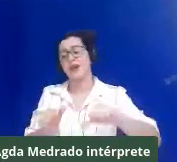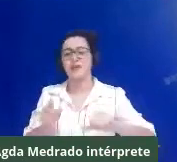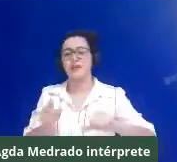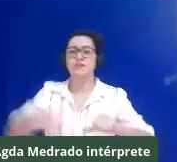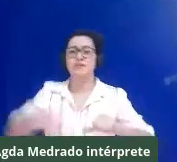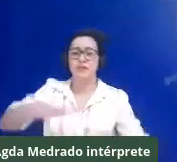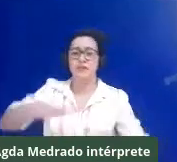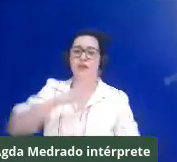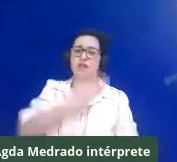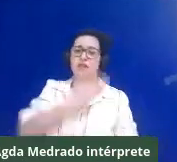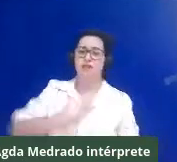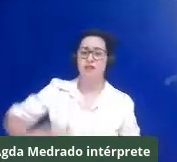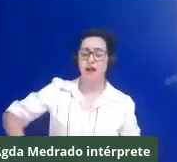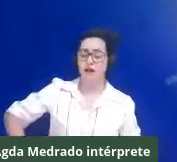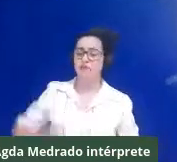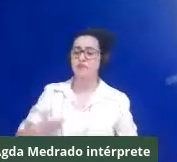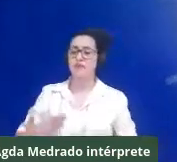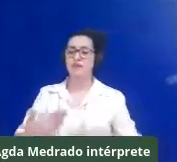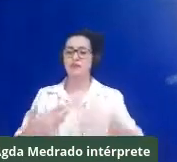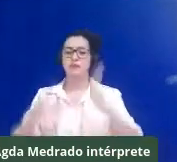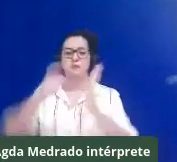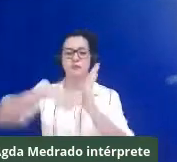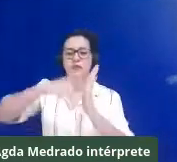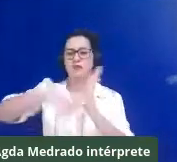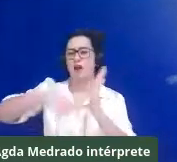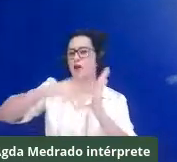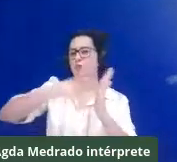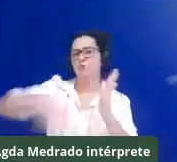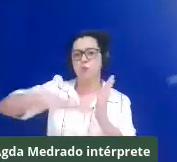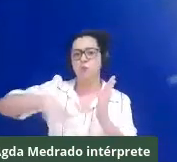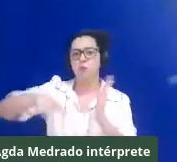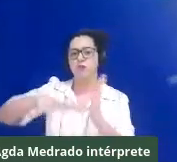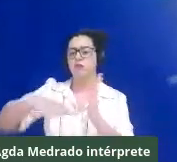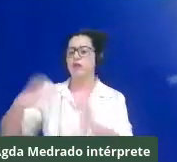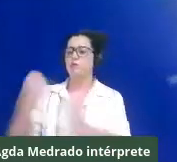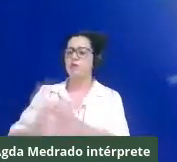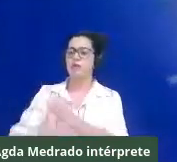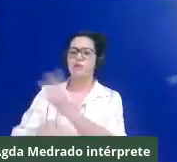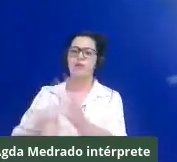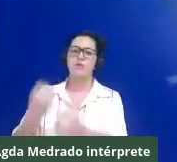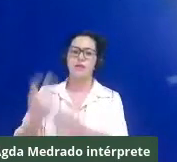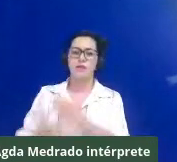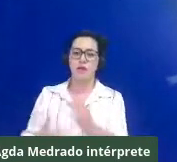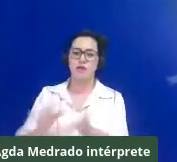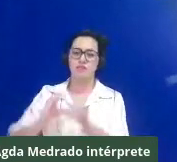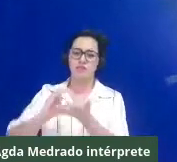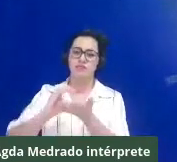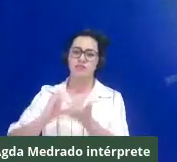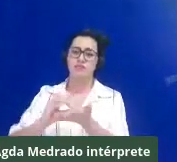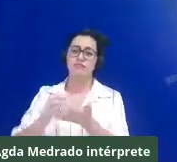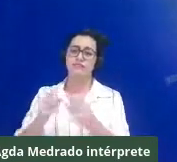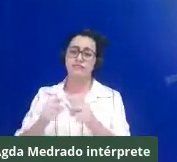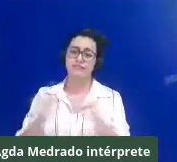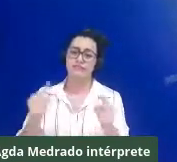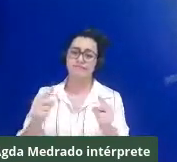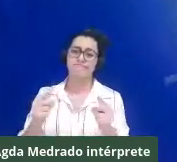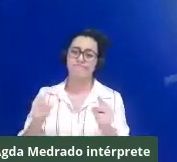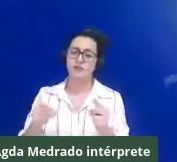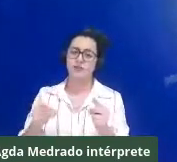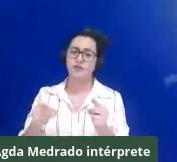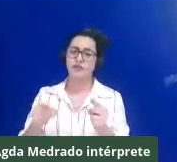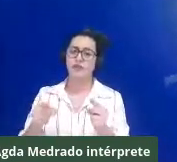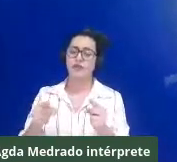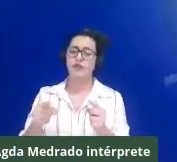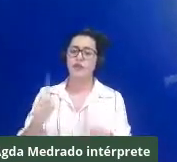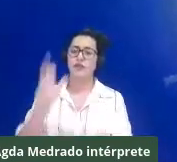É um caso deles. Comunidades inteiras sendo devastadas, territórios inteiros sendo devastados através da atuação